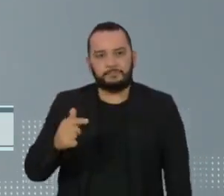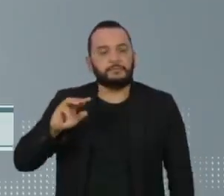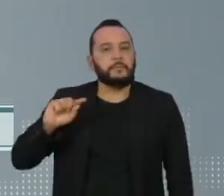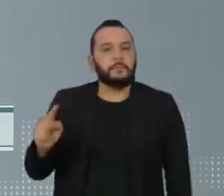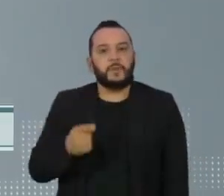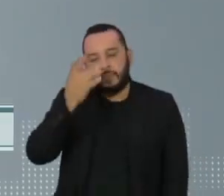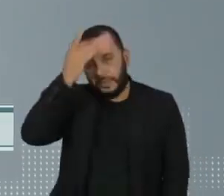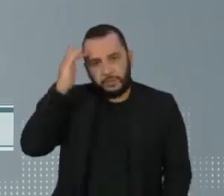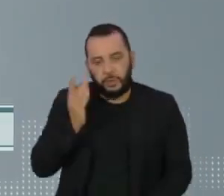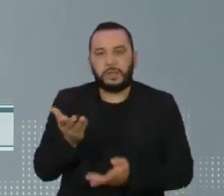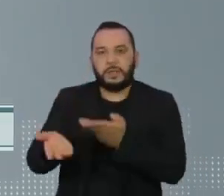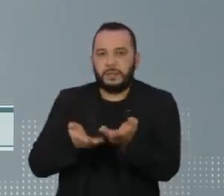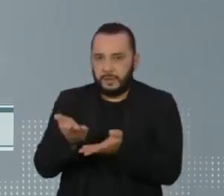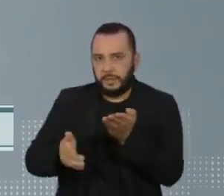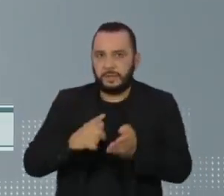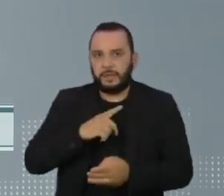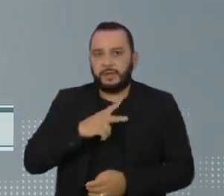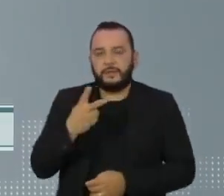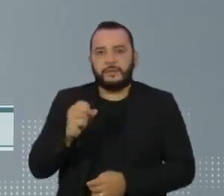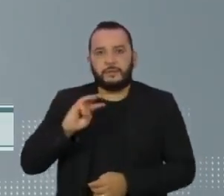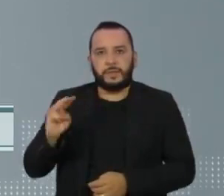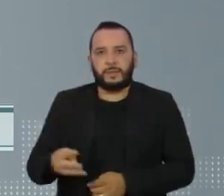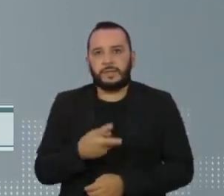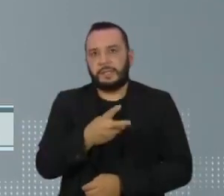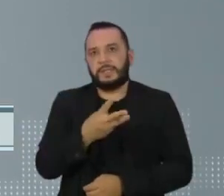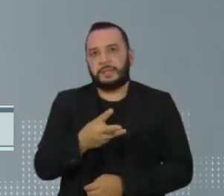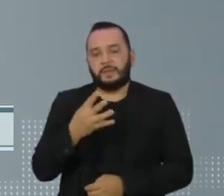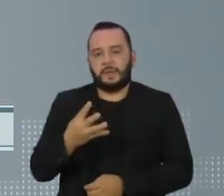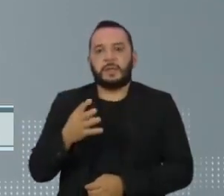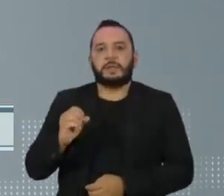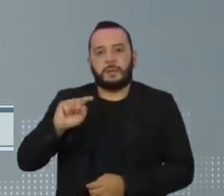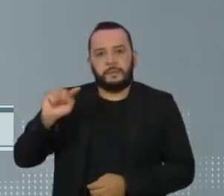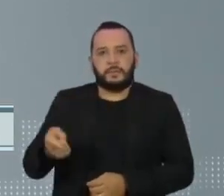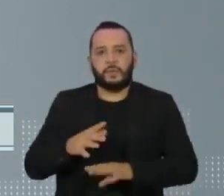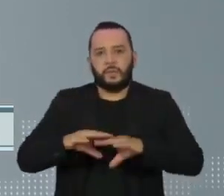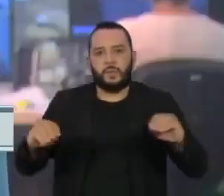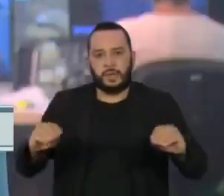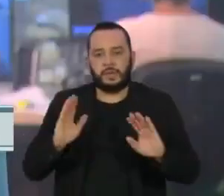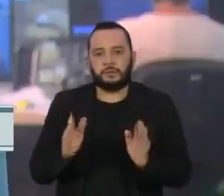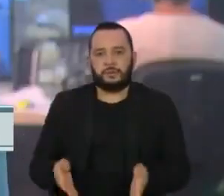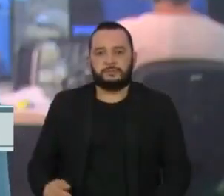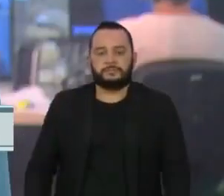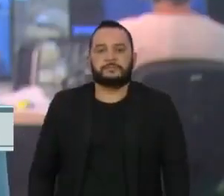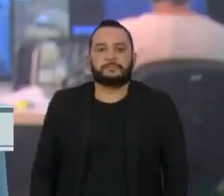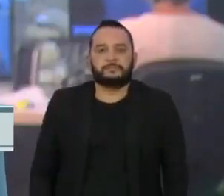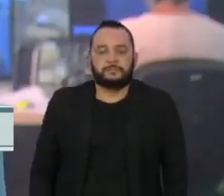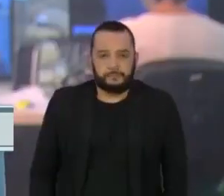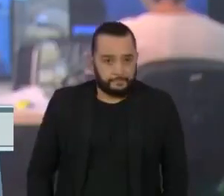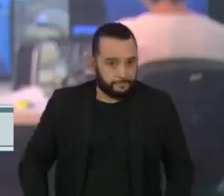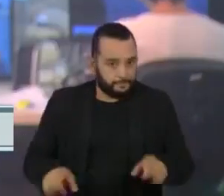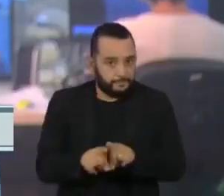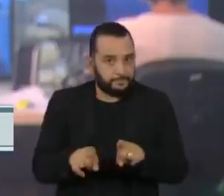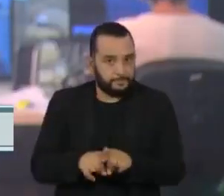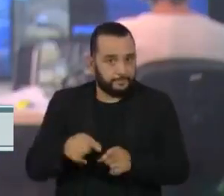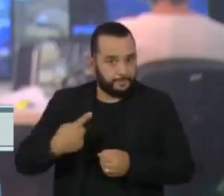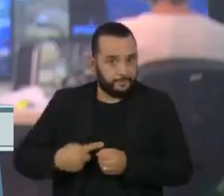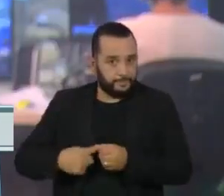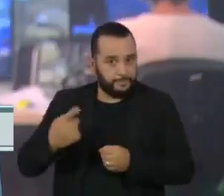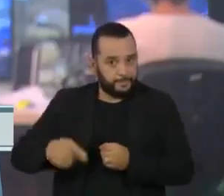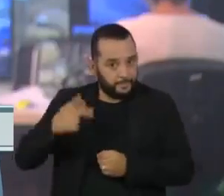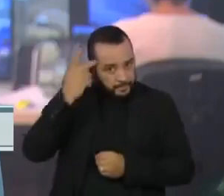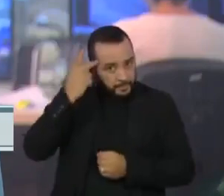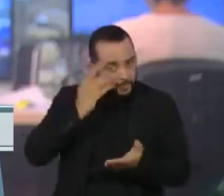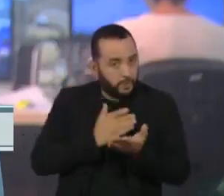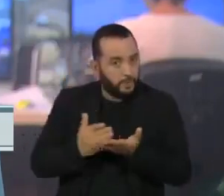mil pacientes em acompanhamento e 20 milhões e 340 mil recuperados. E a cidade de São Paulo começa a